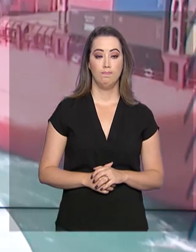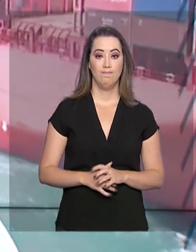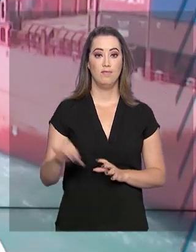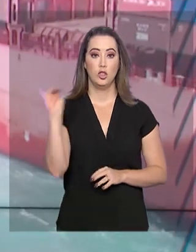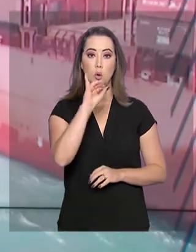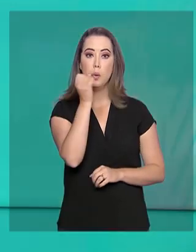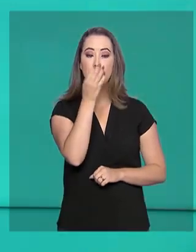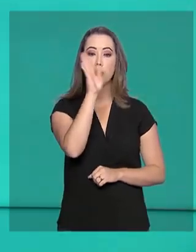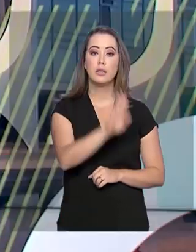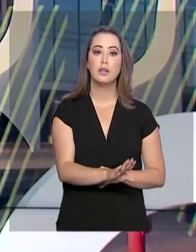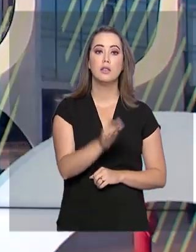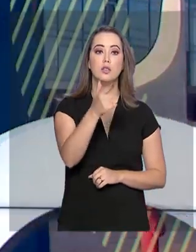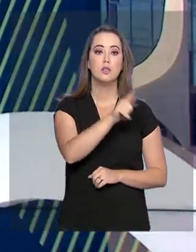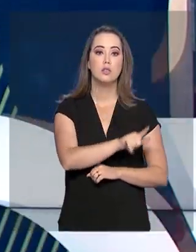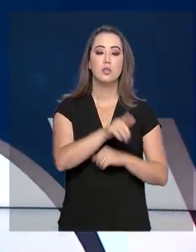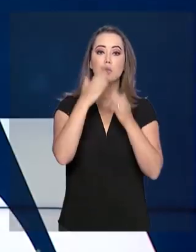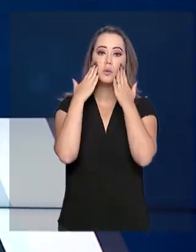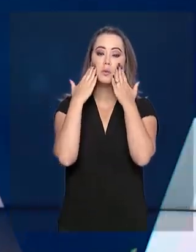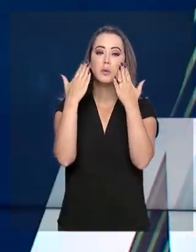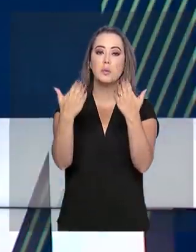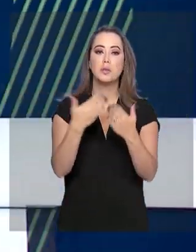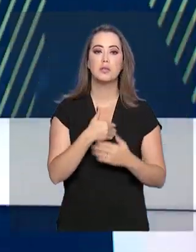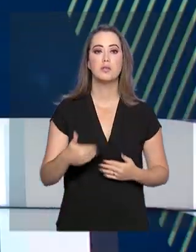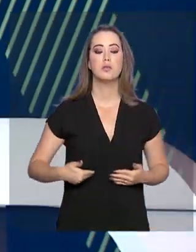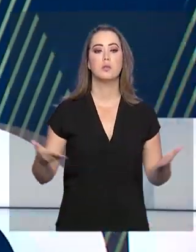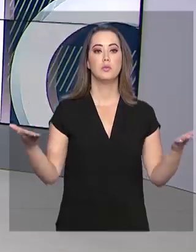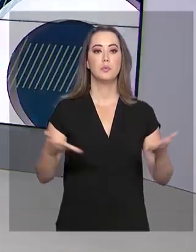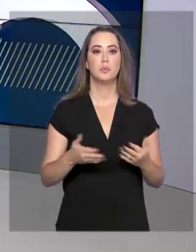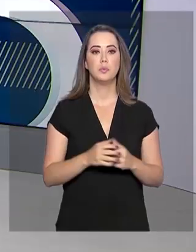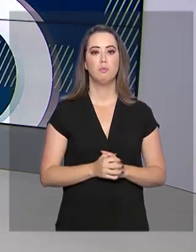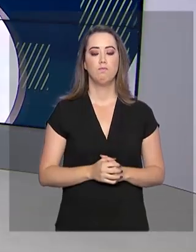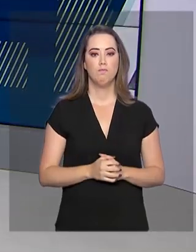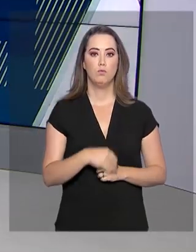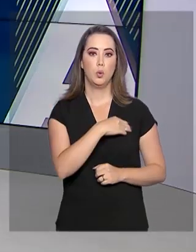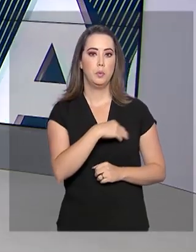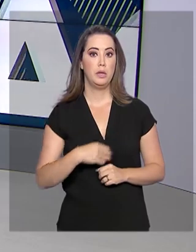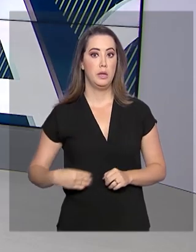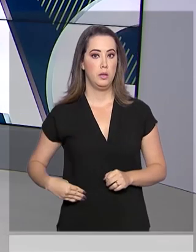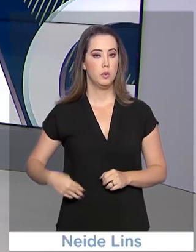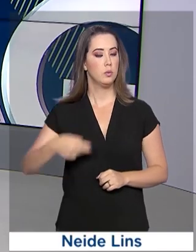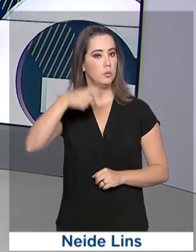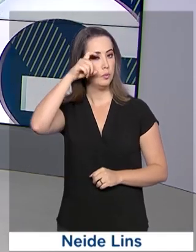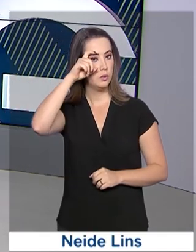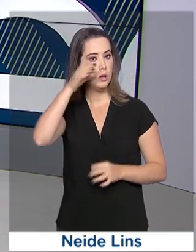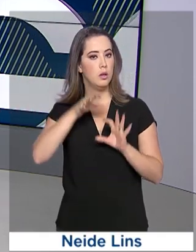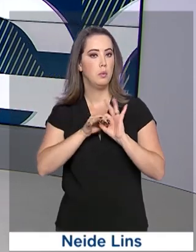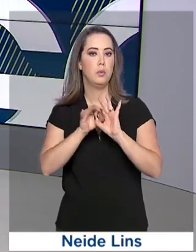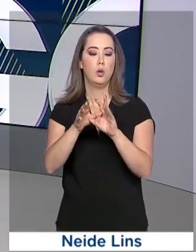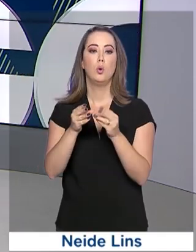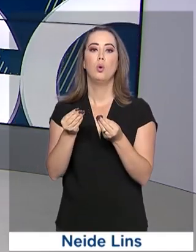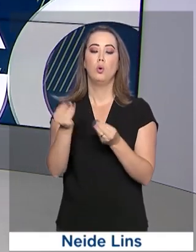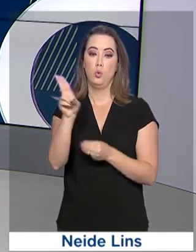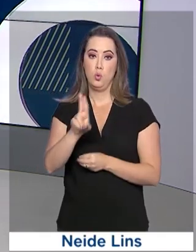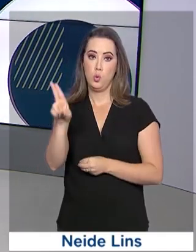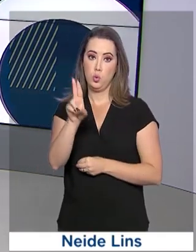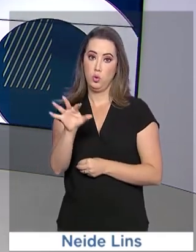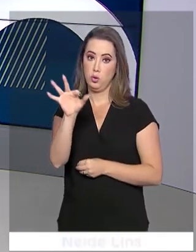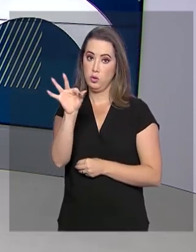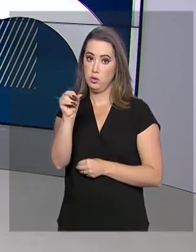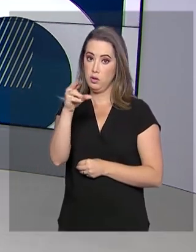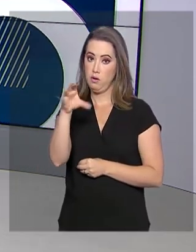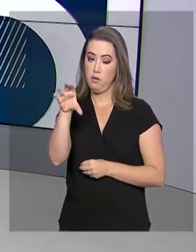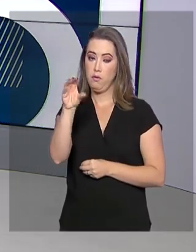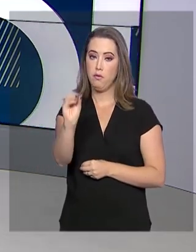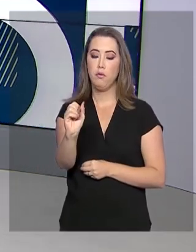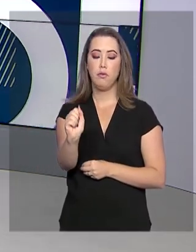Olá, boa tarde. Já estamos no ar com o governo agora. O ministro Sérgio Moro autorizou o envio da Força Nacional de